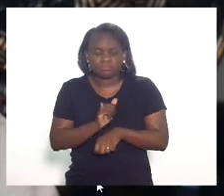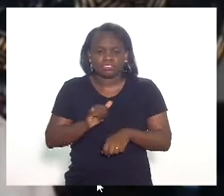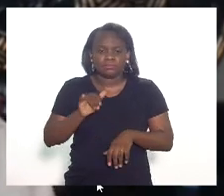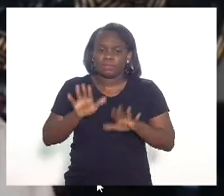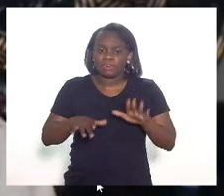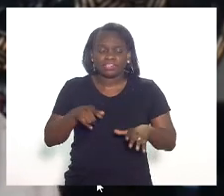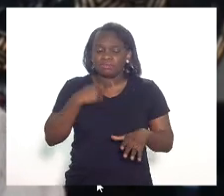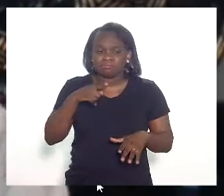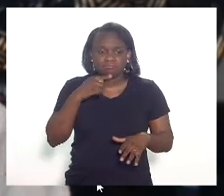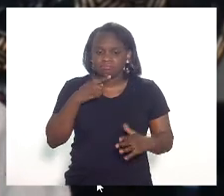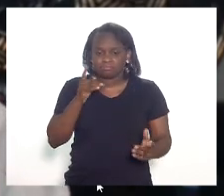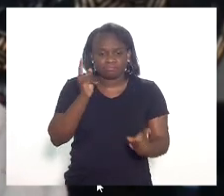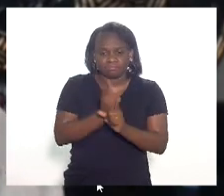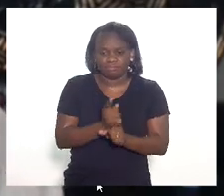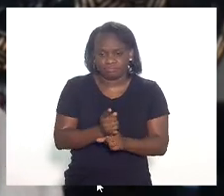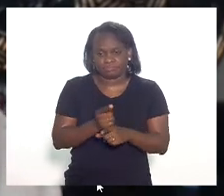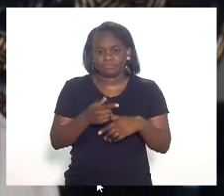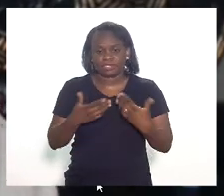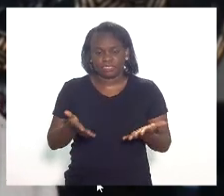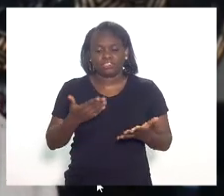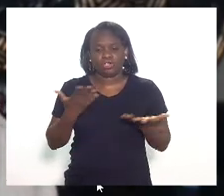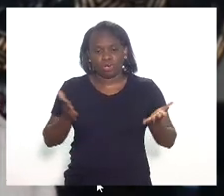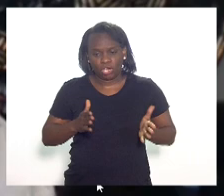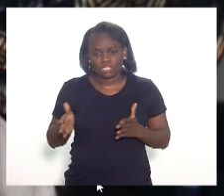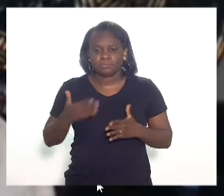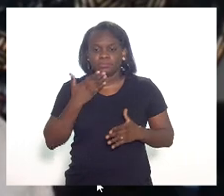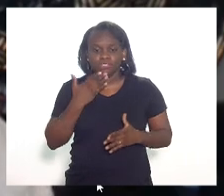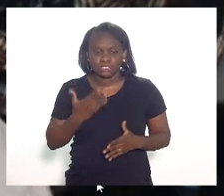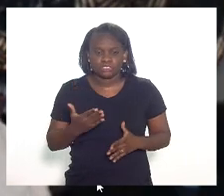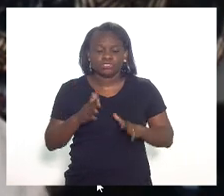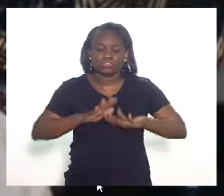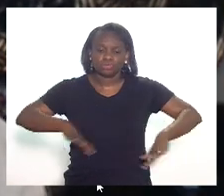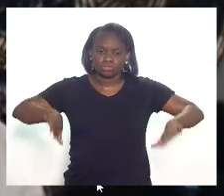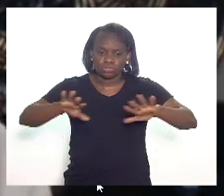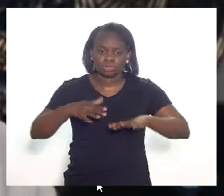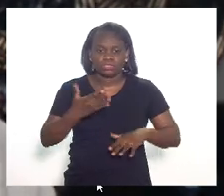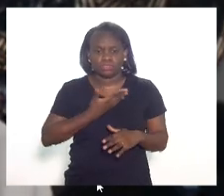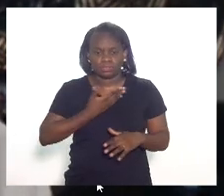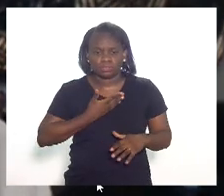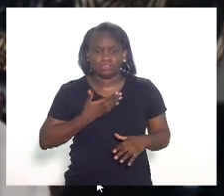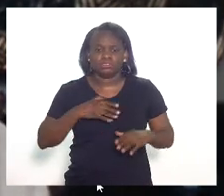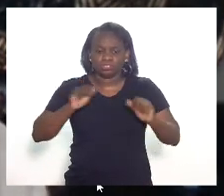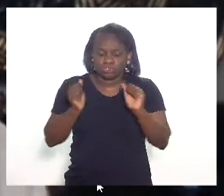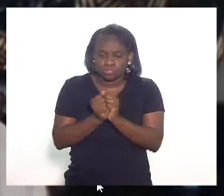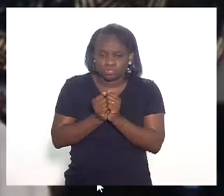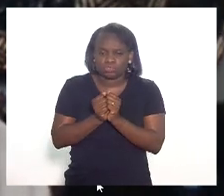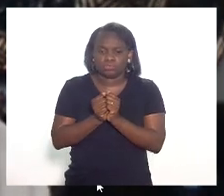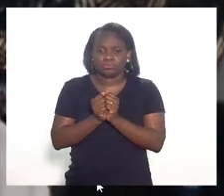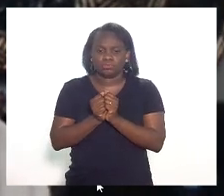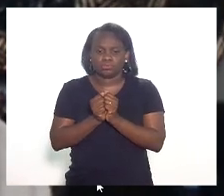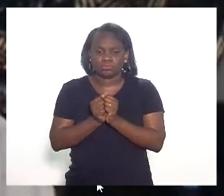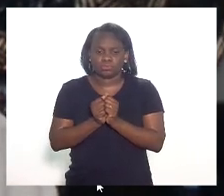chegando a elas. Então, esse é o meu, pela ordem, pedir a todos os colegas que a gente faça em conjunto